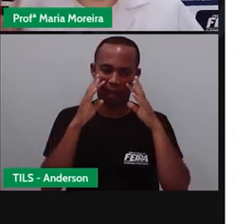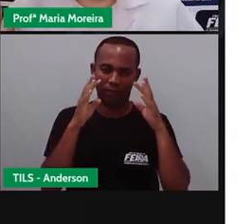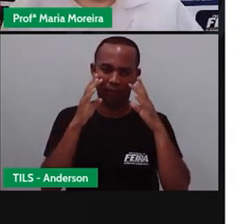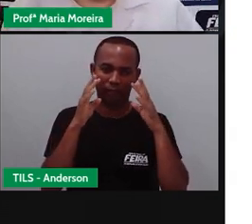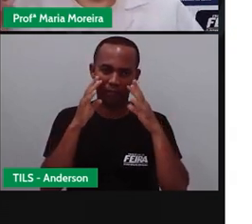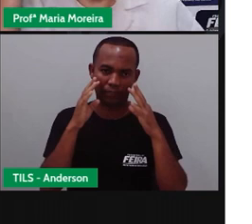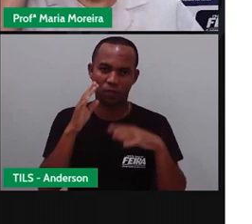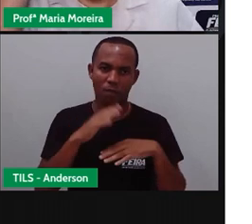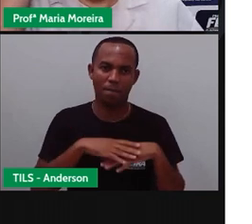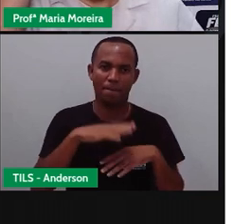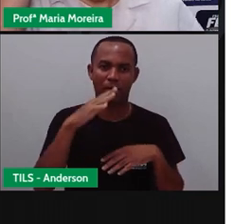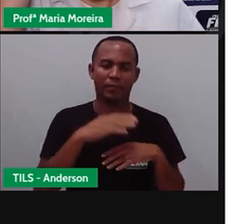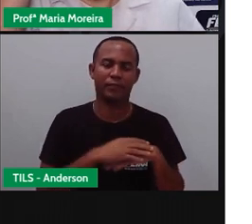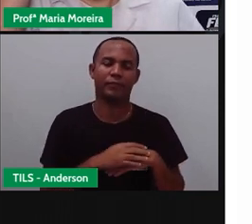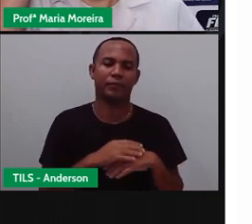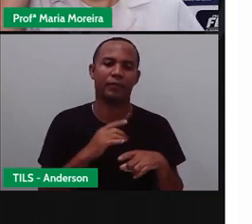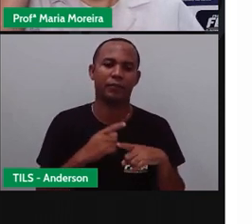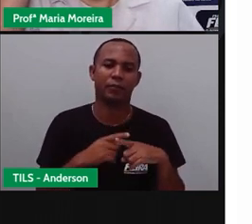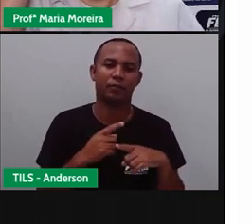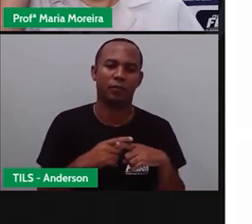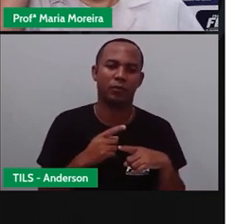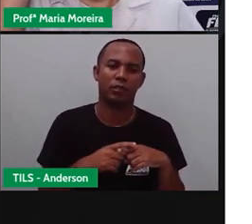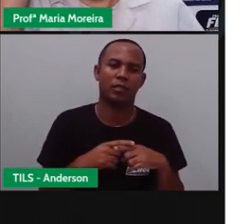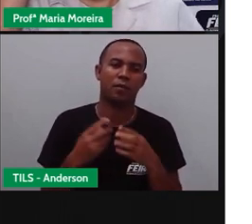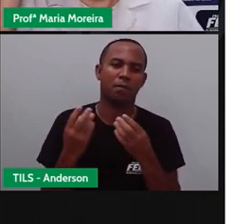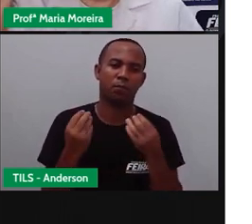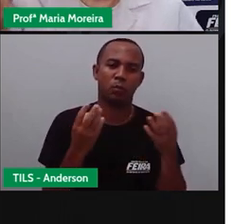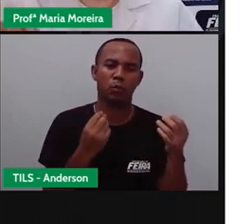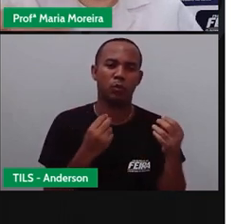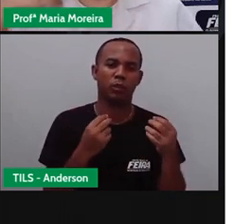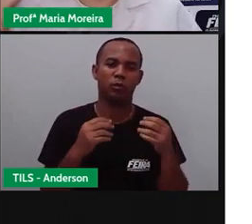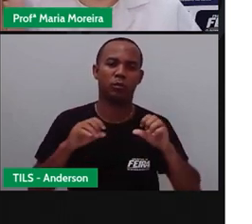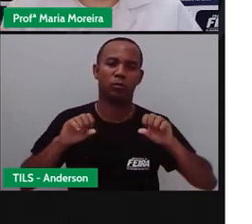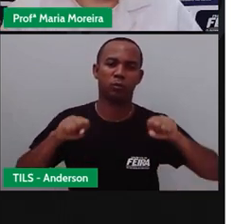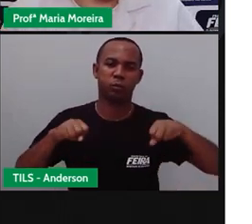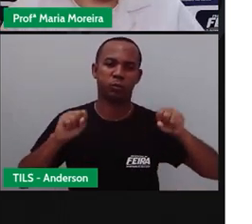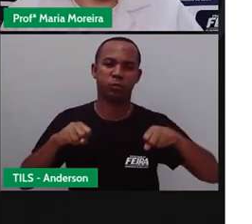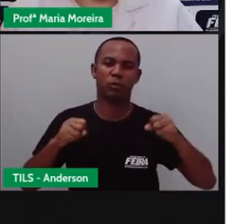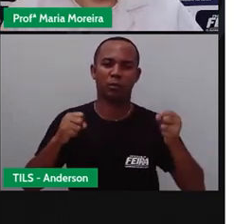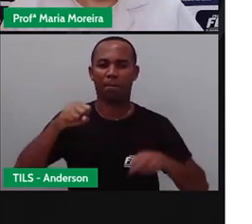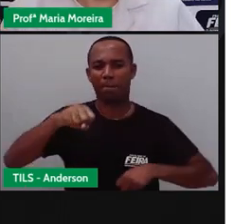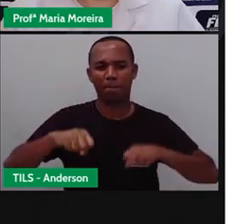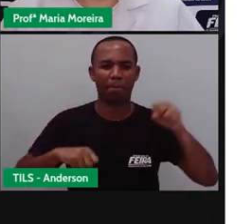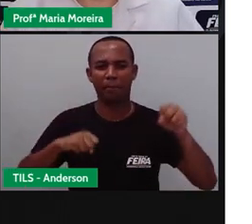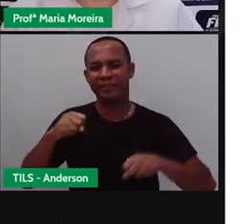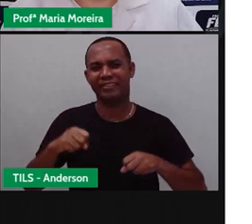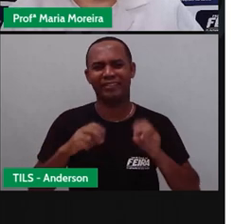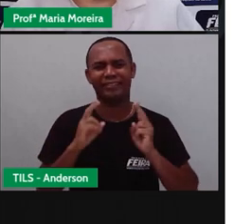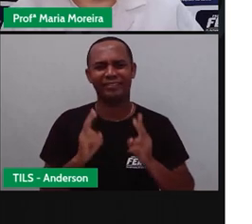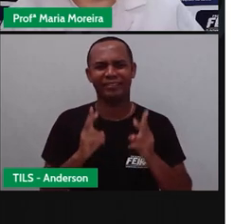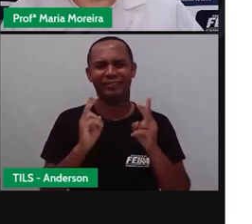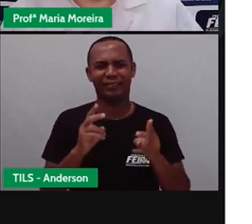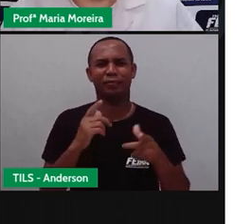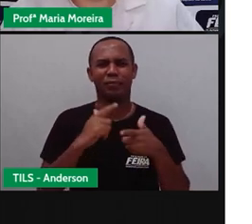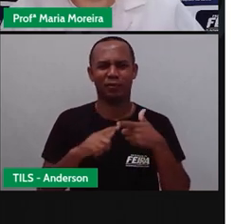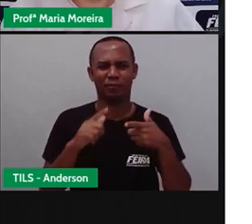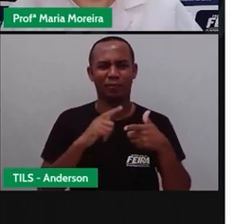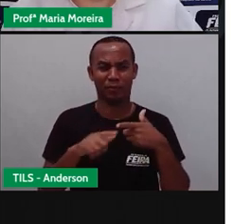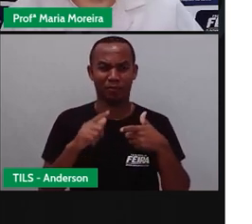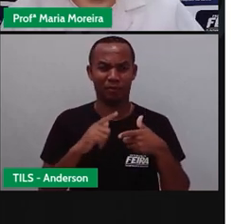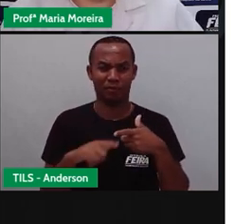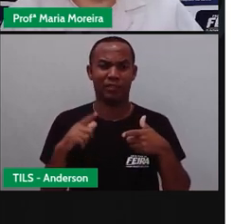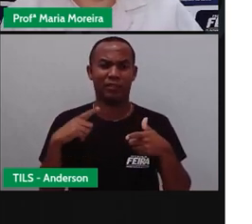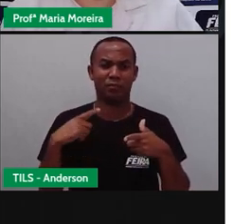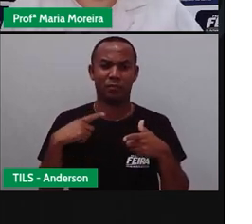redobrada. Por quê? Porque acidentes de bicicleta e de moto são muito frequentes e causam aí, né, ferimentos